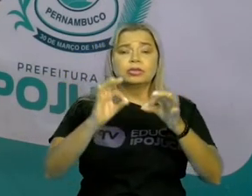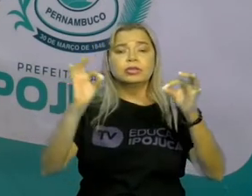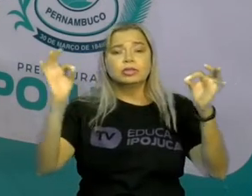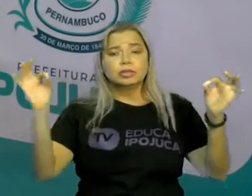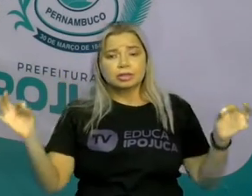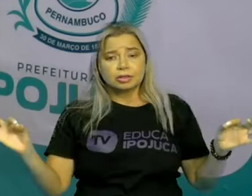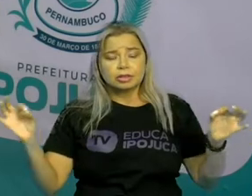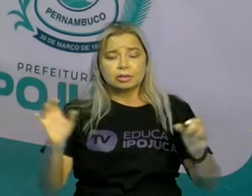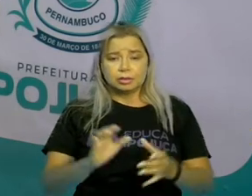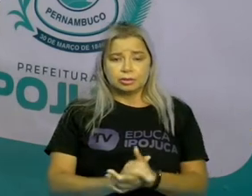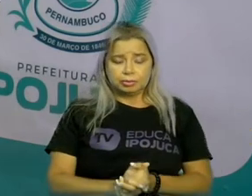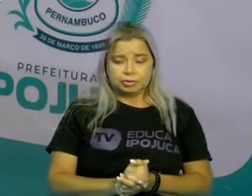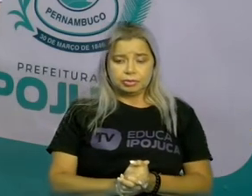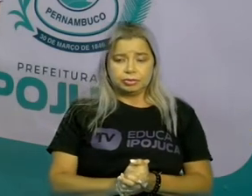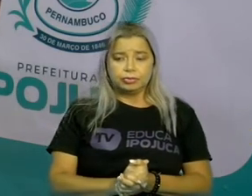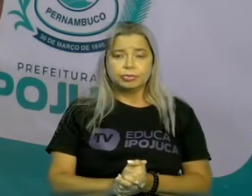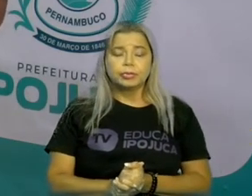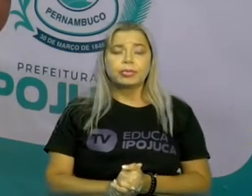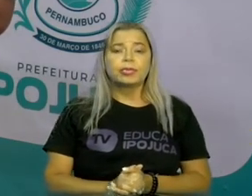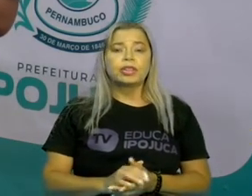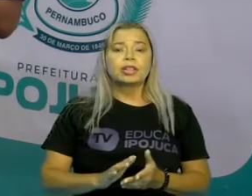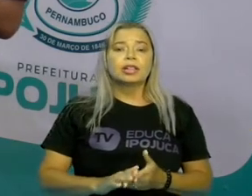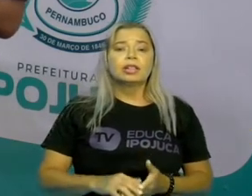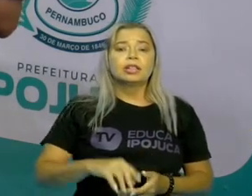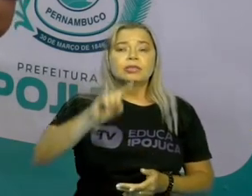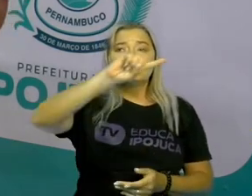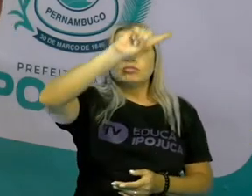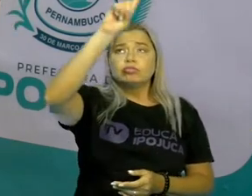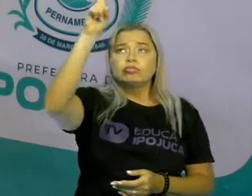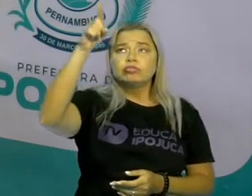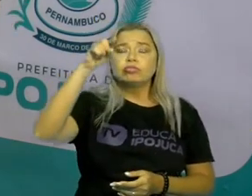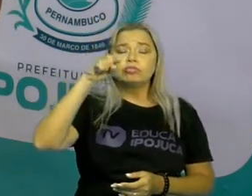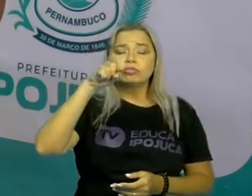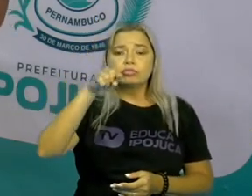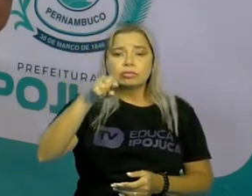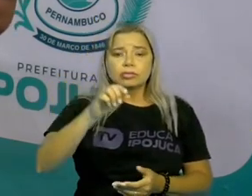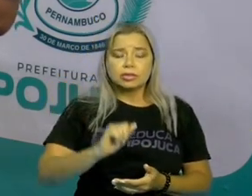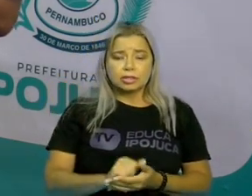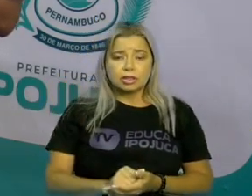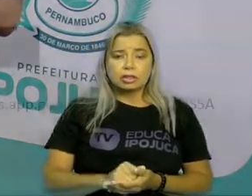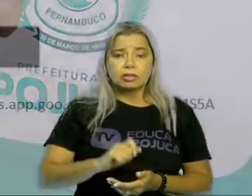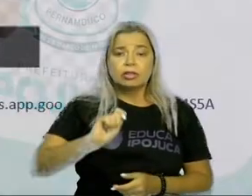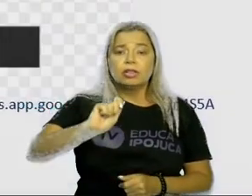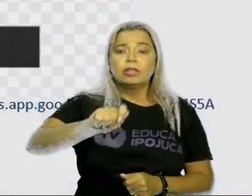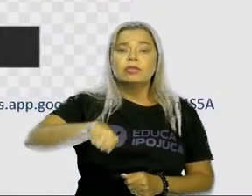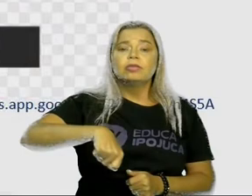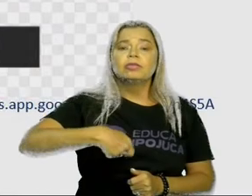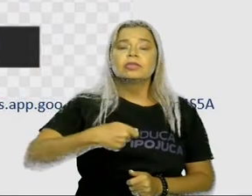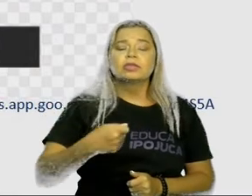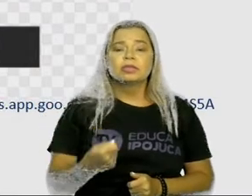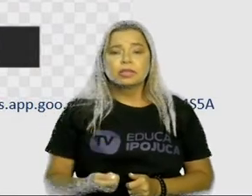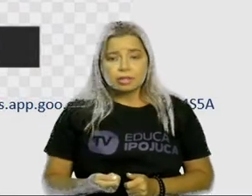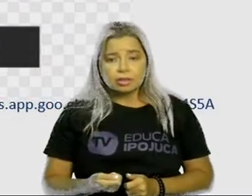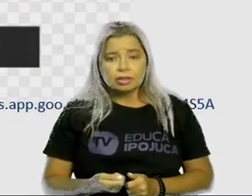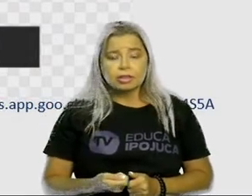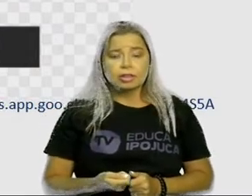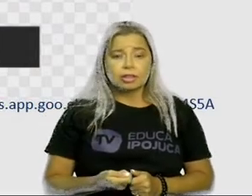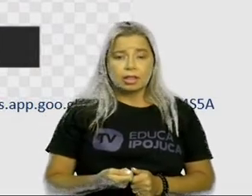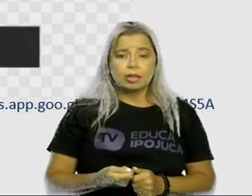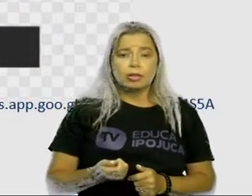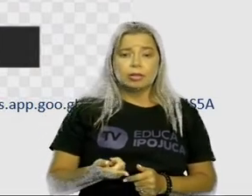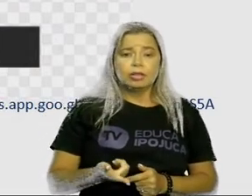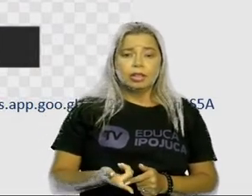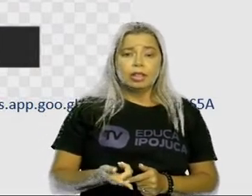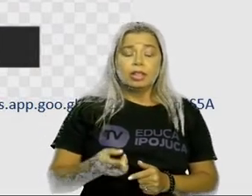O ponto de interrogação. O ponto de interrogação, ele é um sinal de pontuação representado pelo